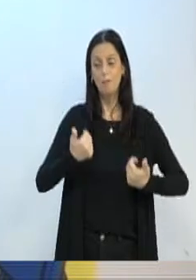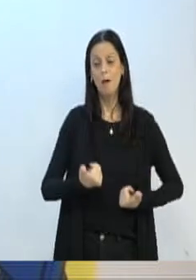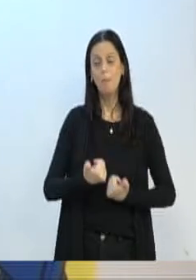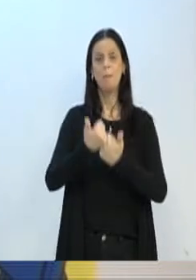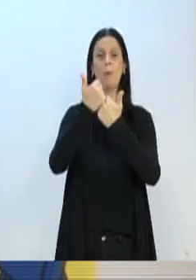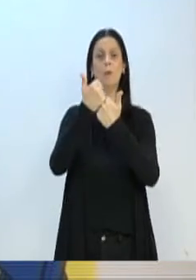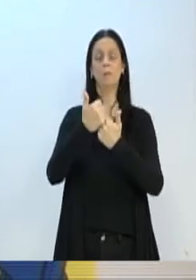obrigado.